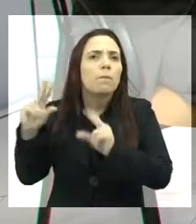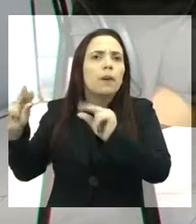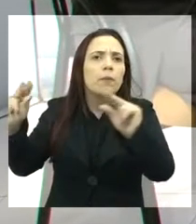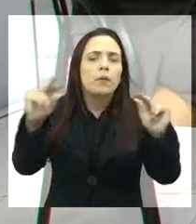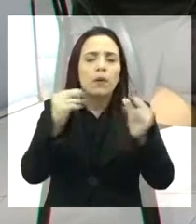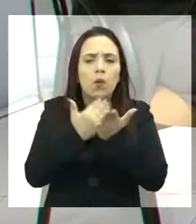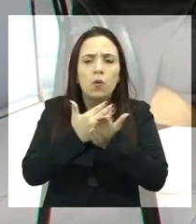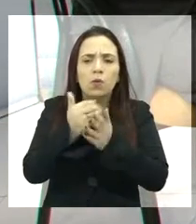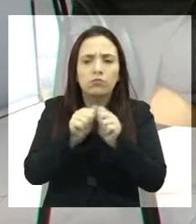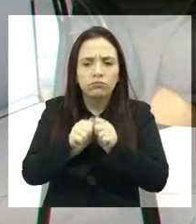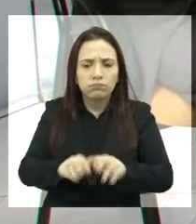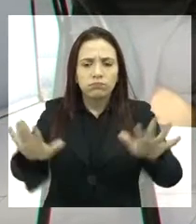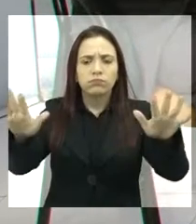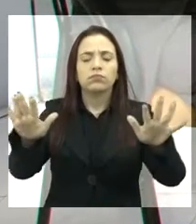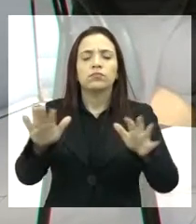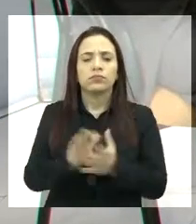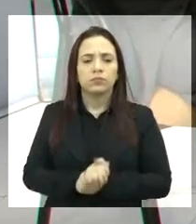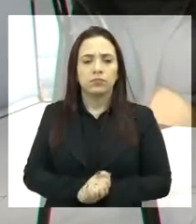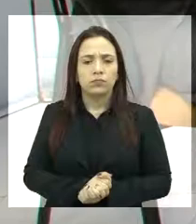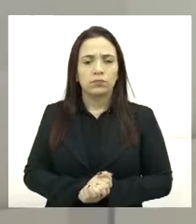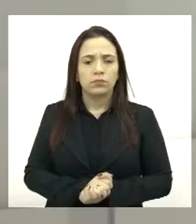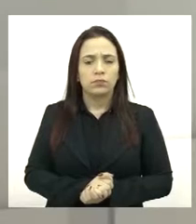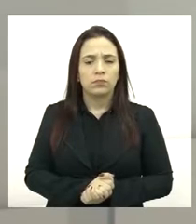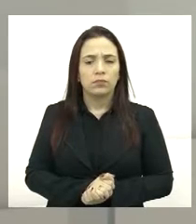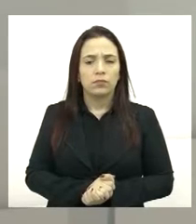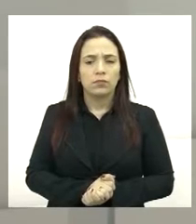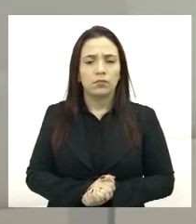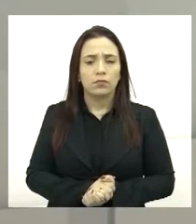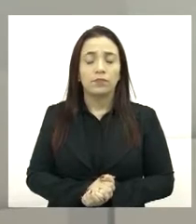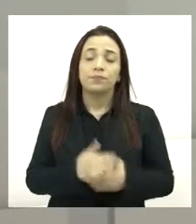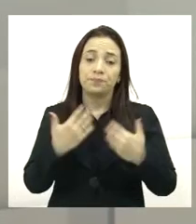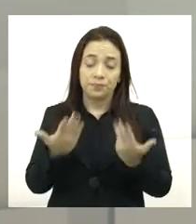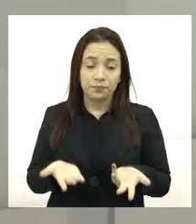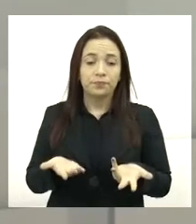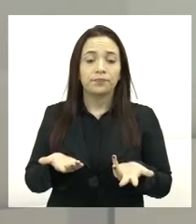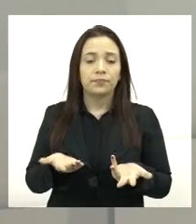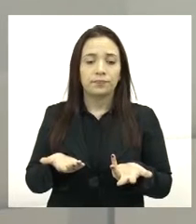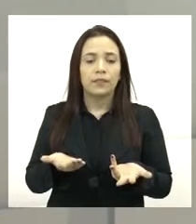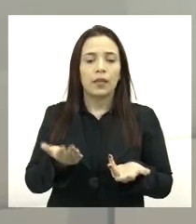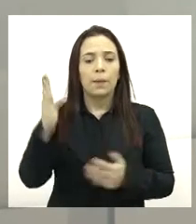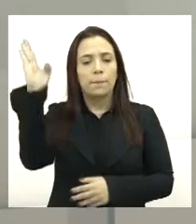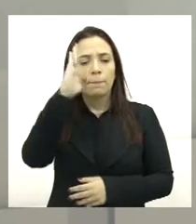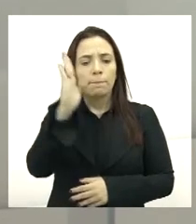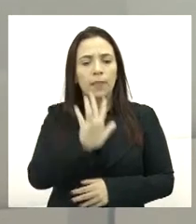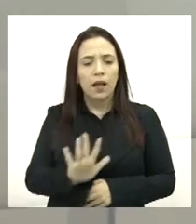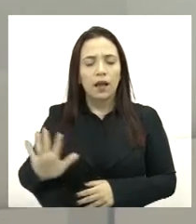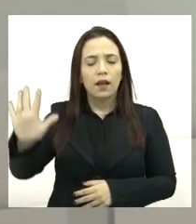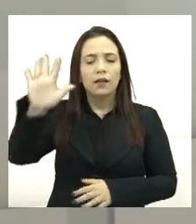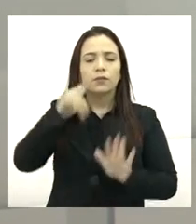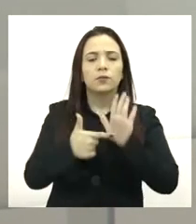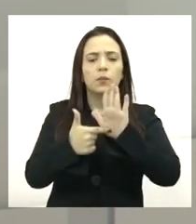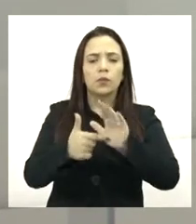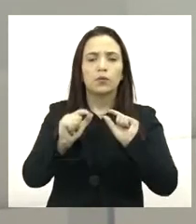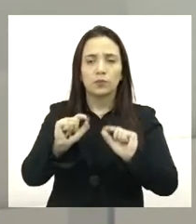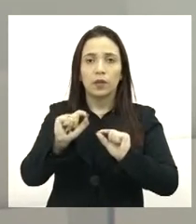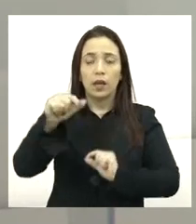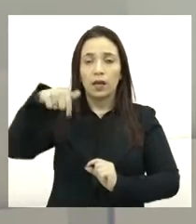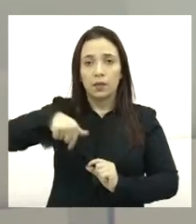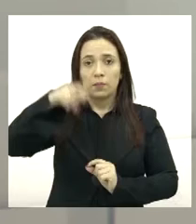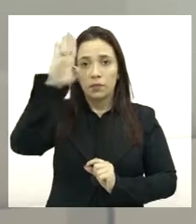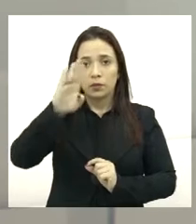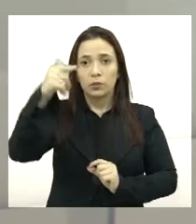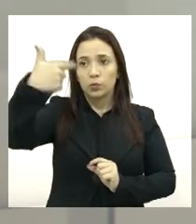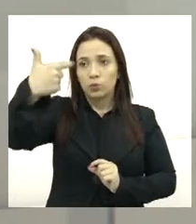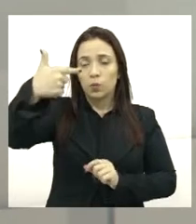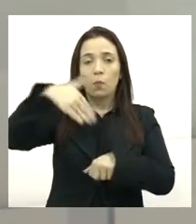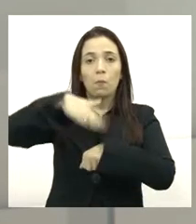do parto humanizado. Mas, então, no caso, o que o Brasil se destaca, que é o segundo país do mundo em que